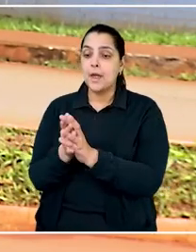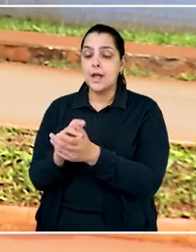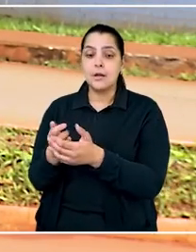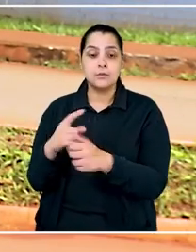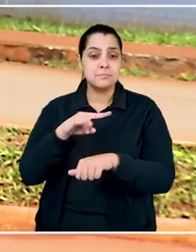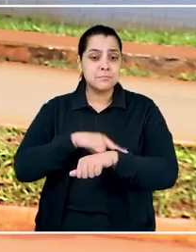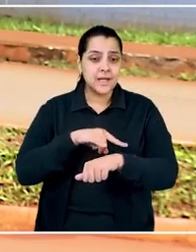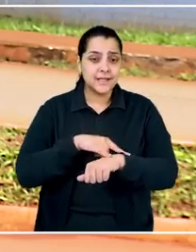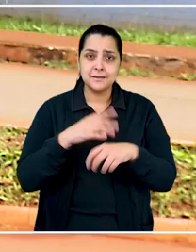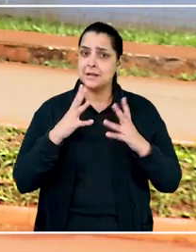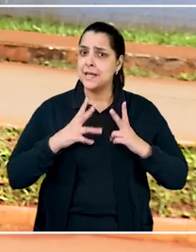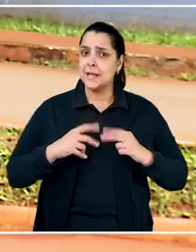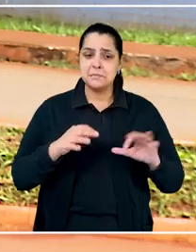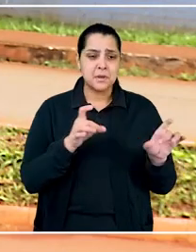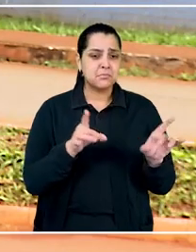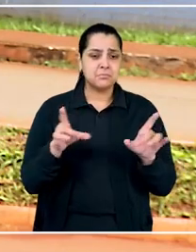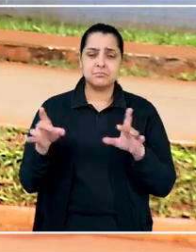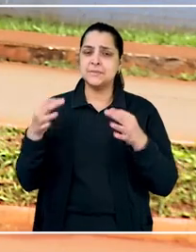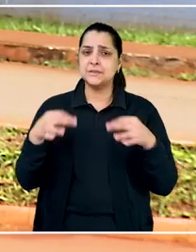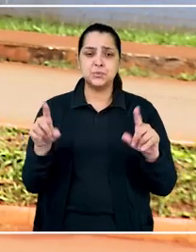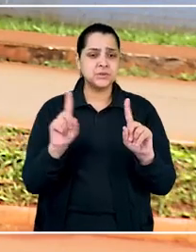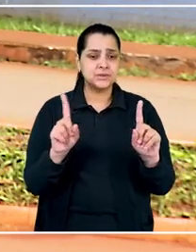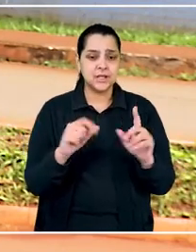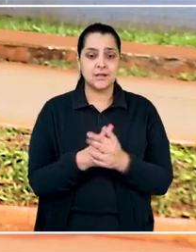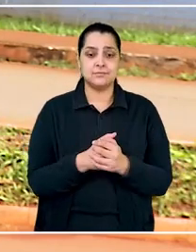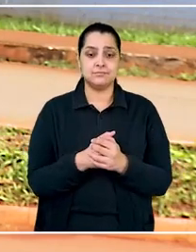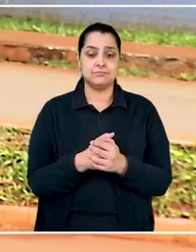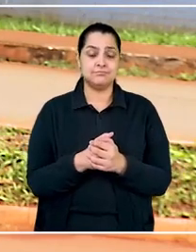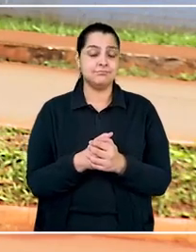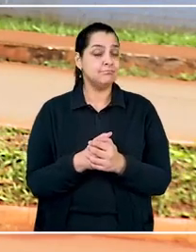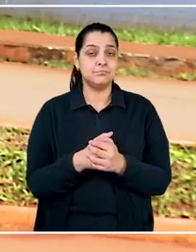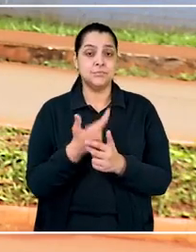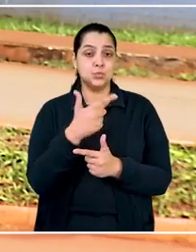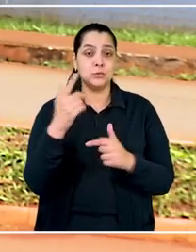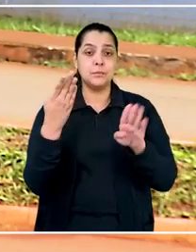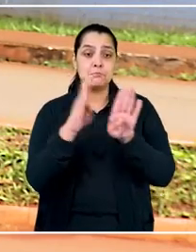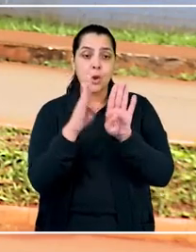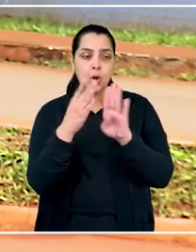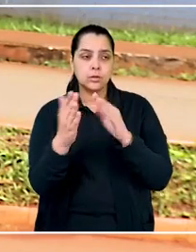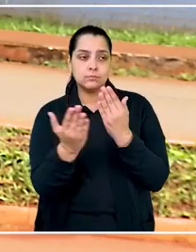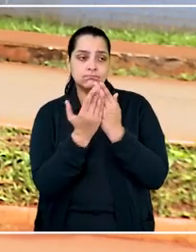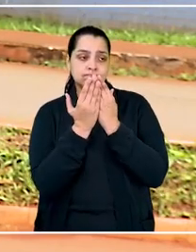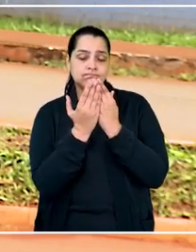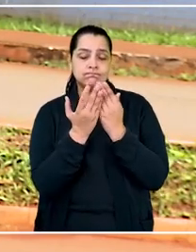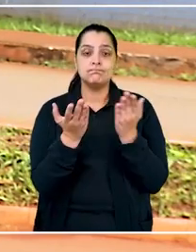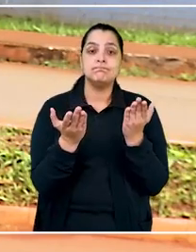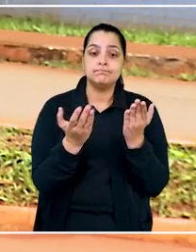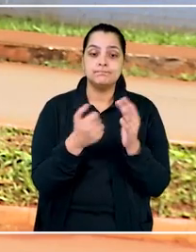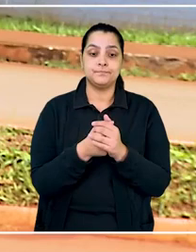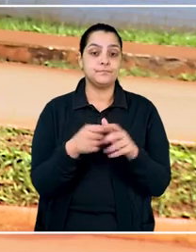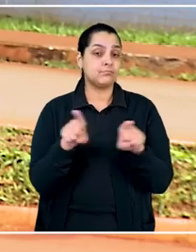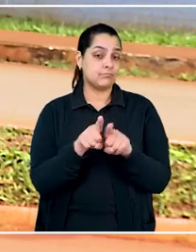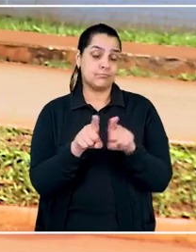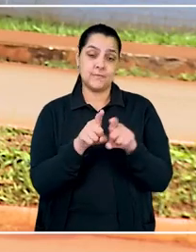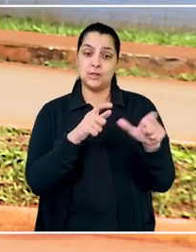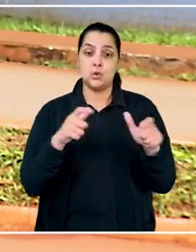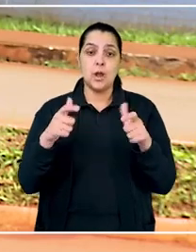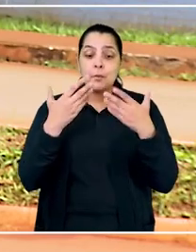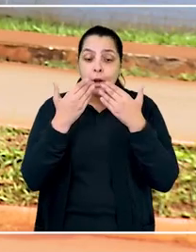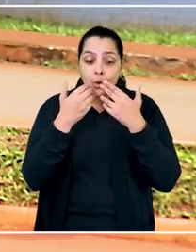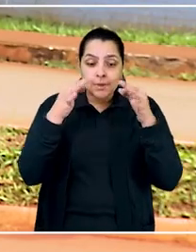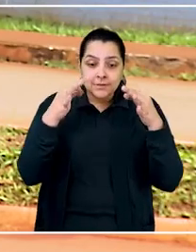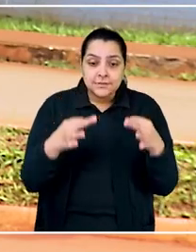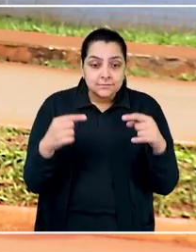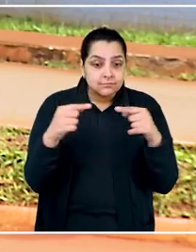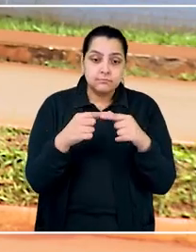banheiros também não eram higienizados regularmente e não forneciam privacidade. Ainda segundo a fiscalização, não havia local para